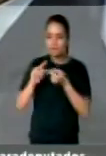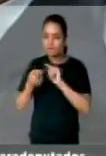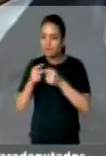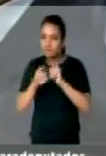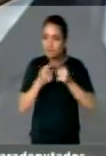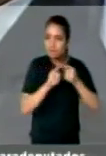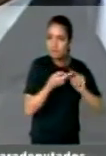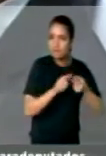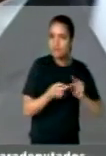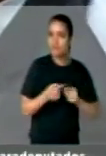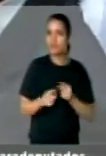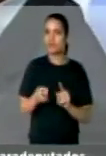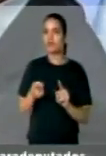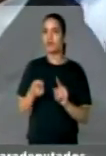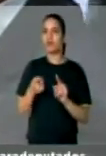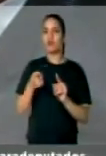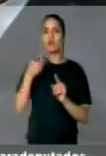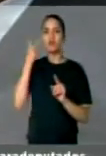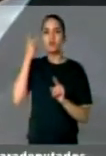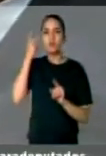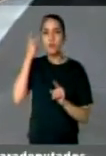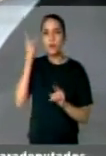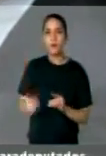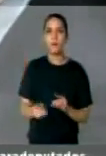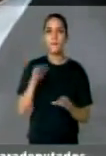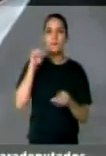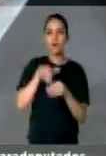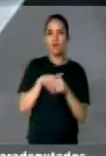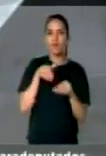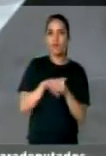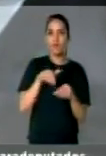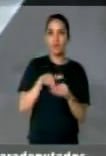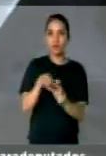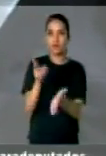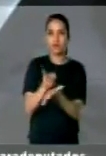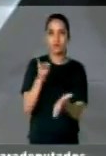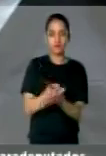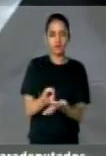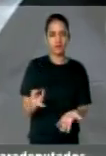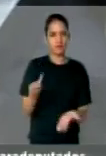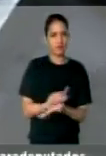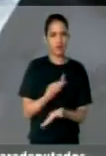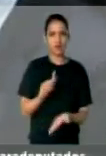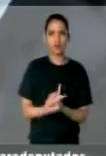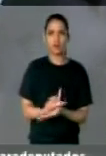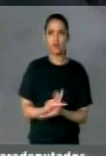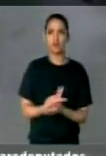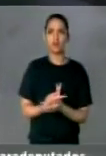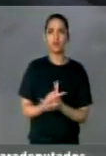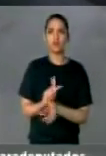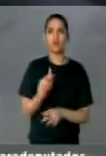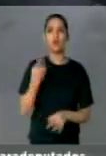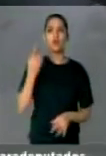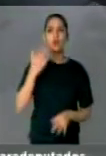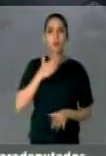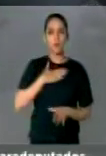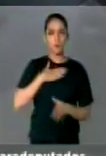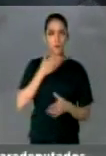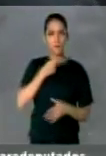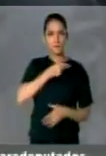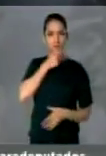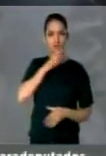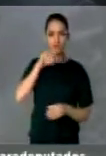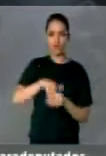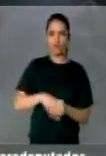isso, por isso a rede está fazendo encaminhamento pelo voto não. Não a essa urgência, o nosso partido toma esse posicionamento